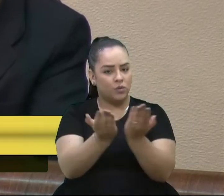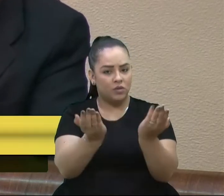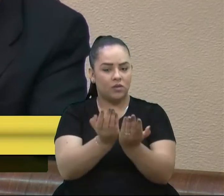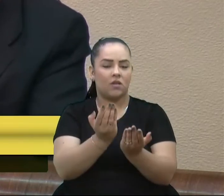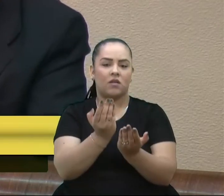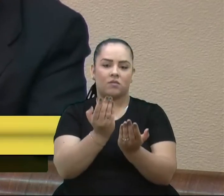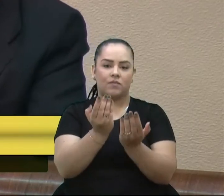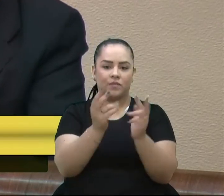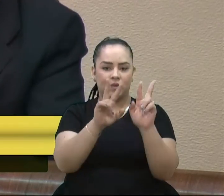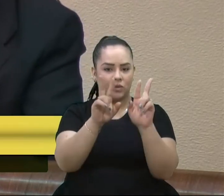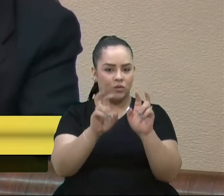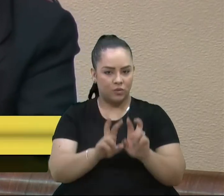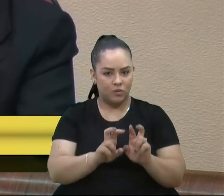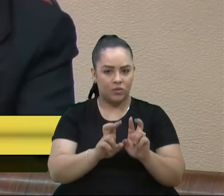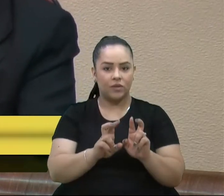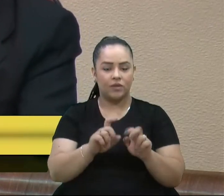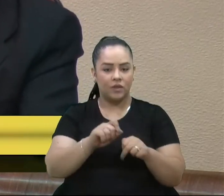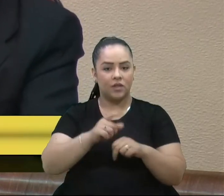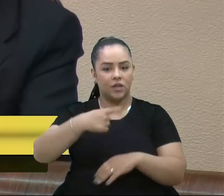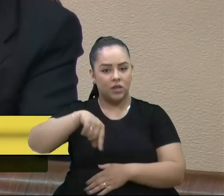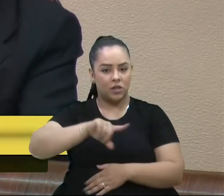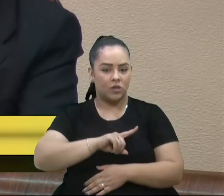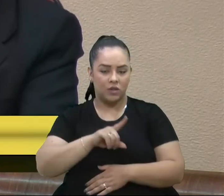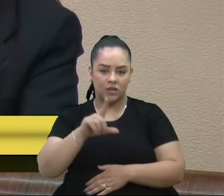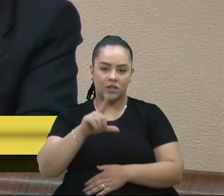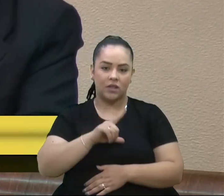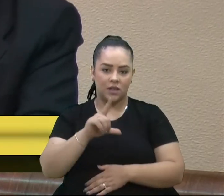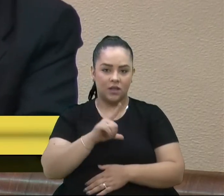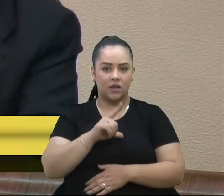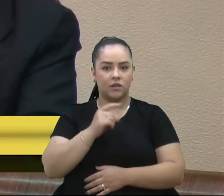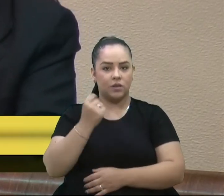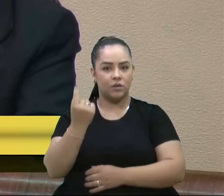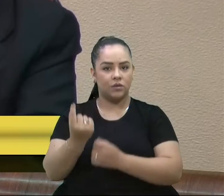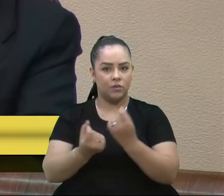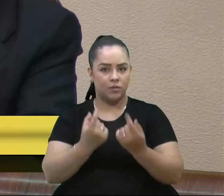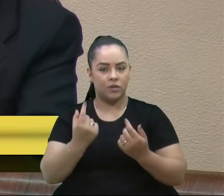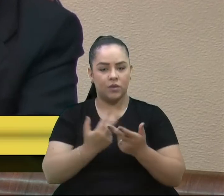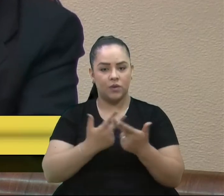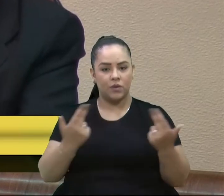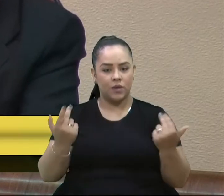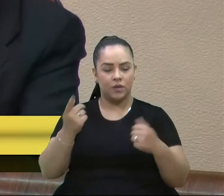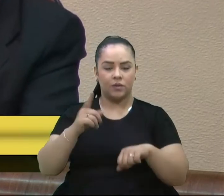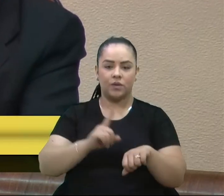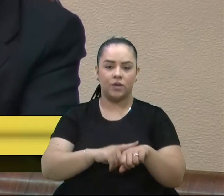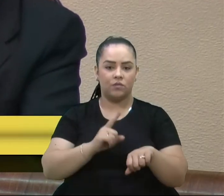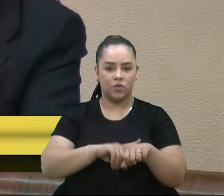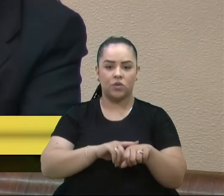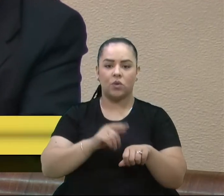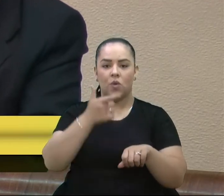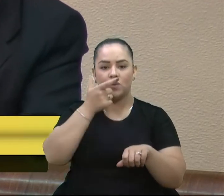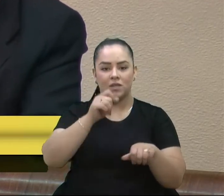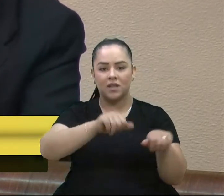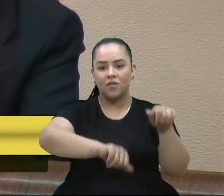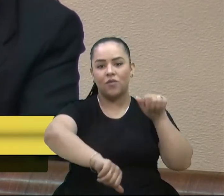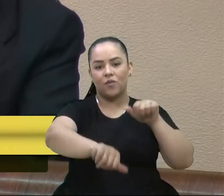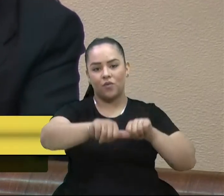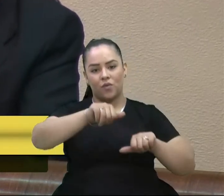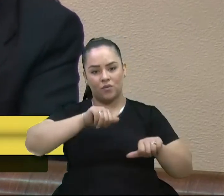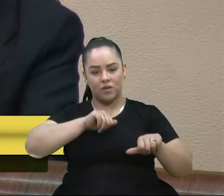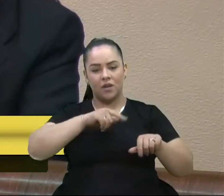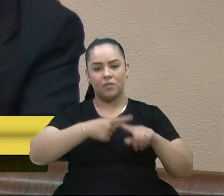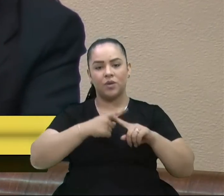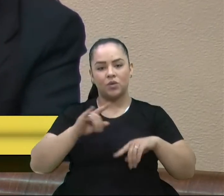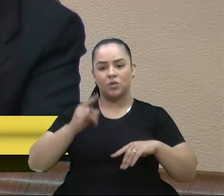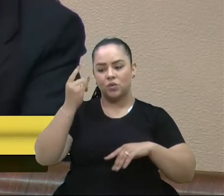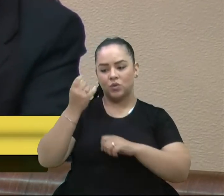que fazem com que a gente faça essas colocações, ainda em tempo de reverter esse processo, porque apenas nos últimos dois